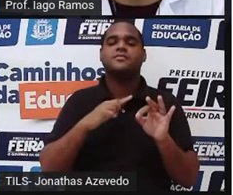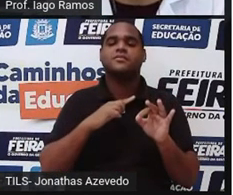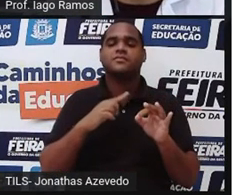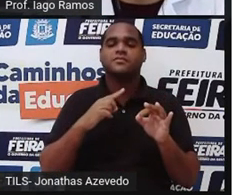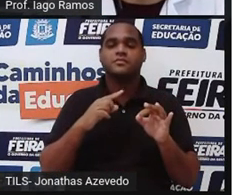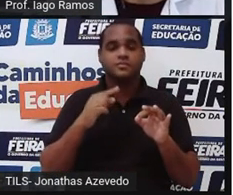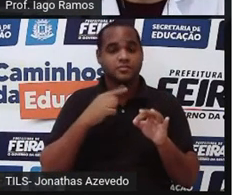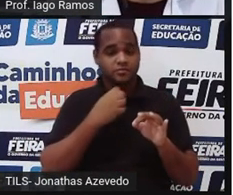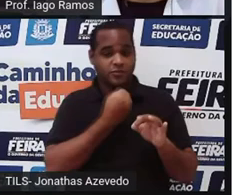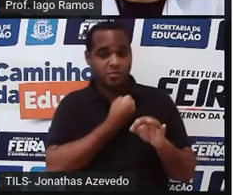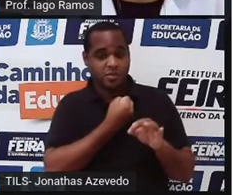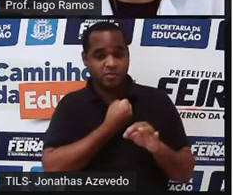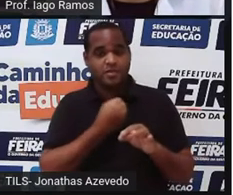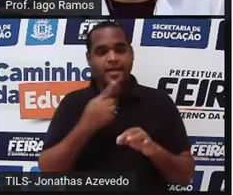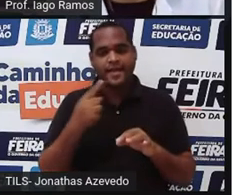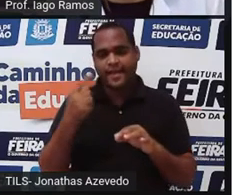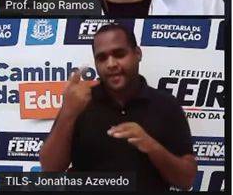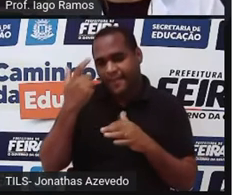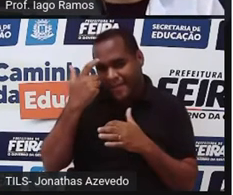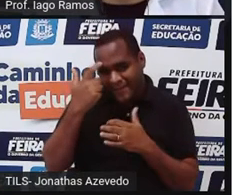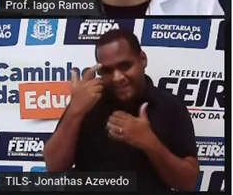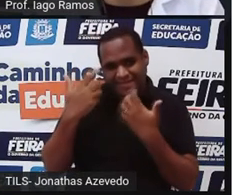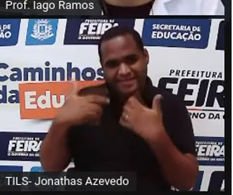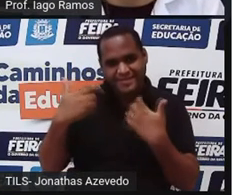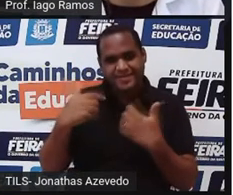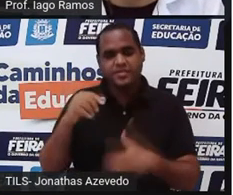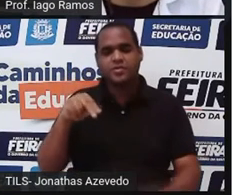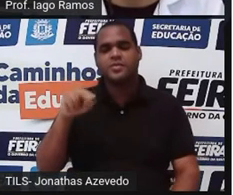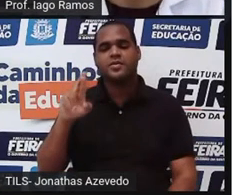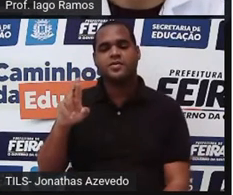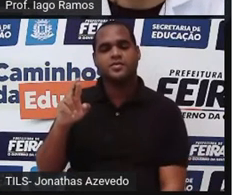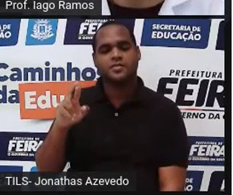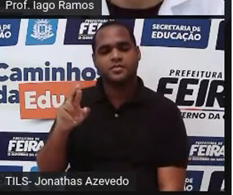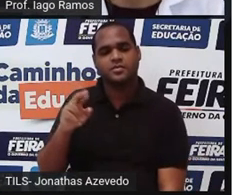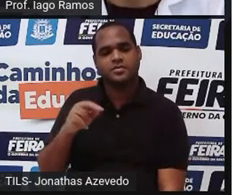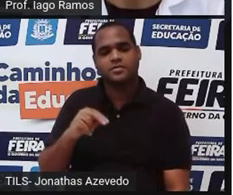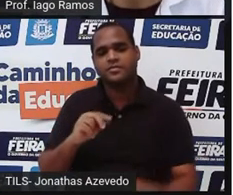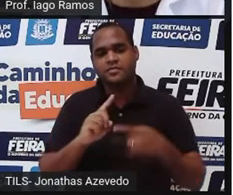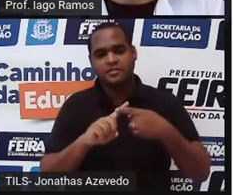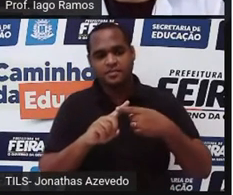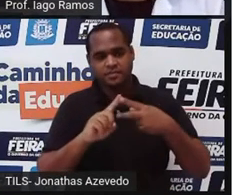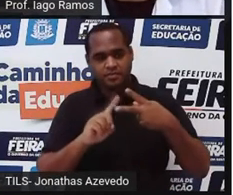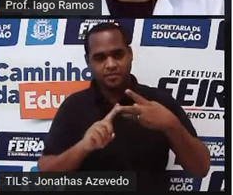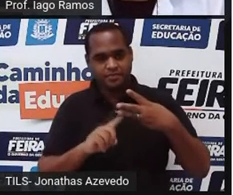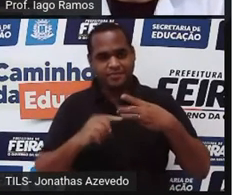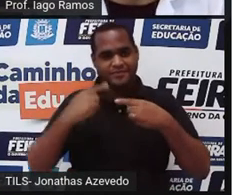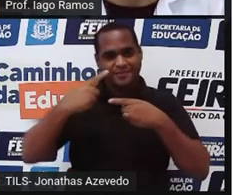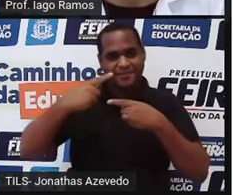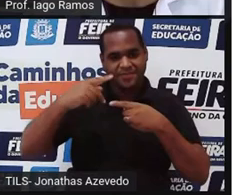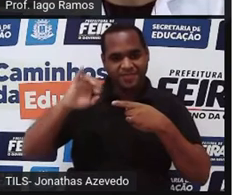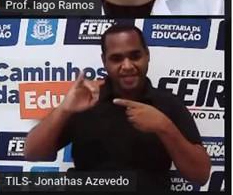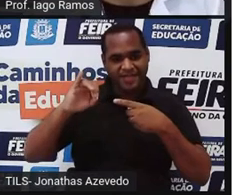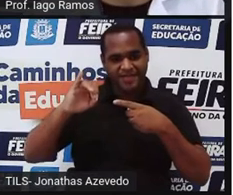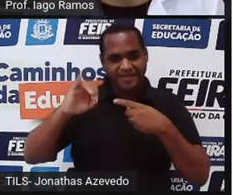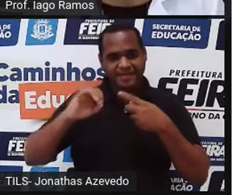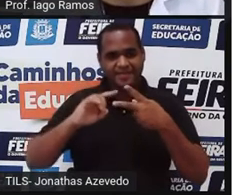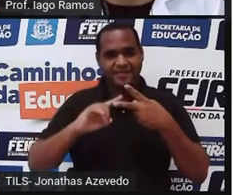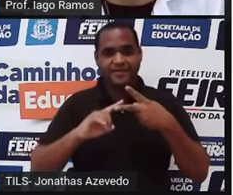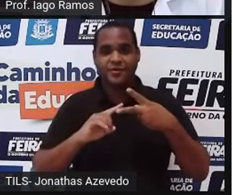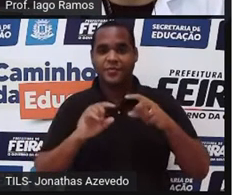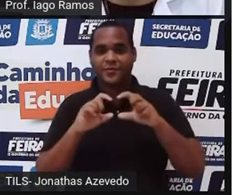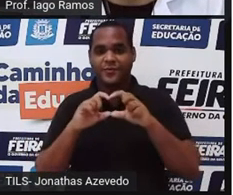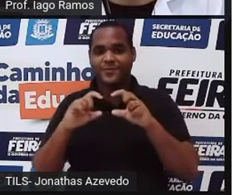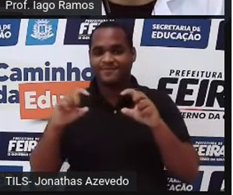números é o racional? E aí eu coloco três opções. Letra A, pi. Letra B, 0